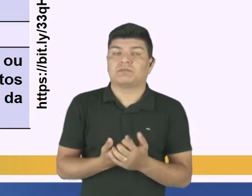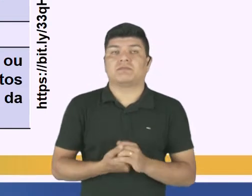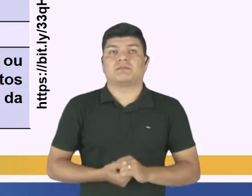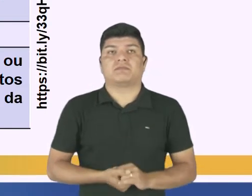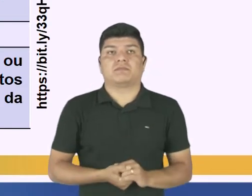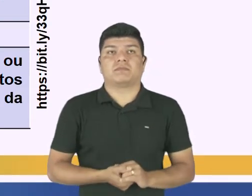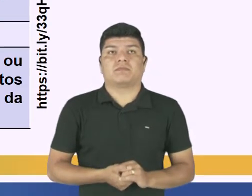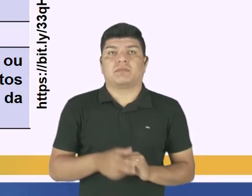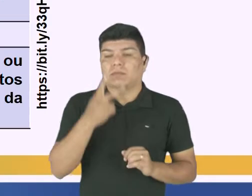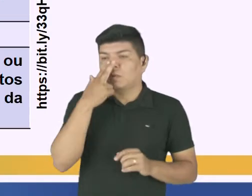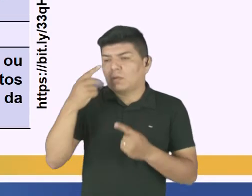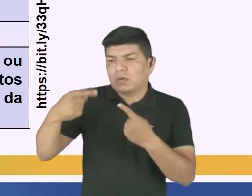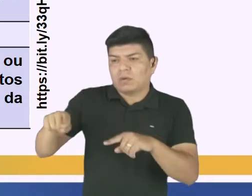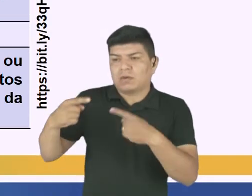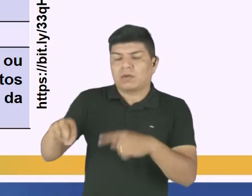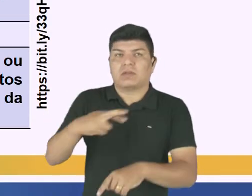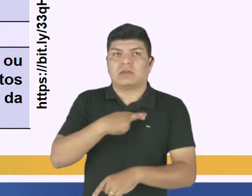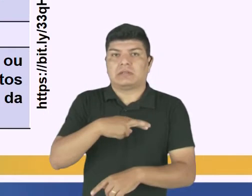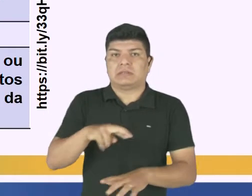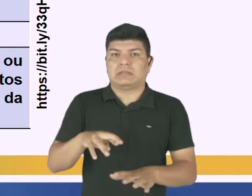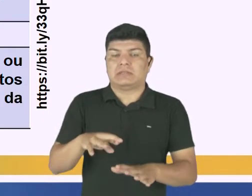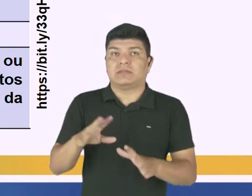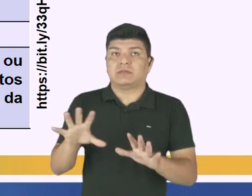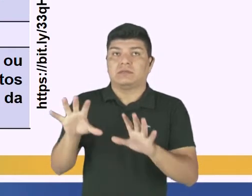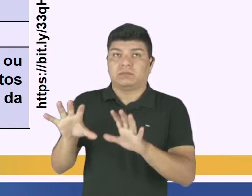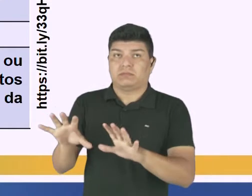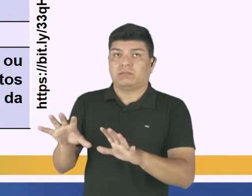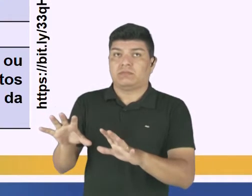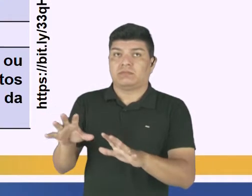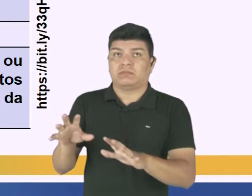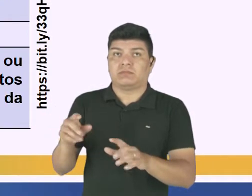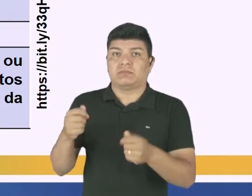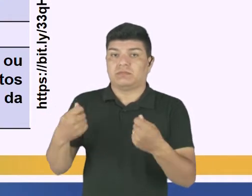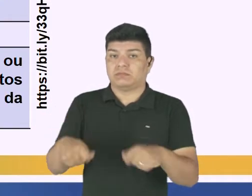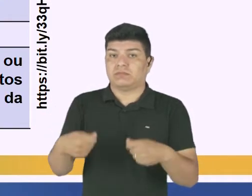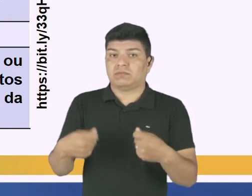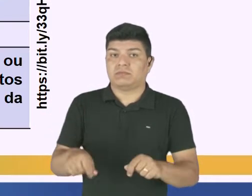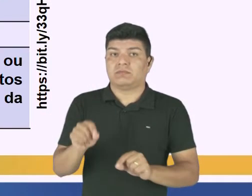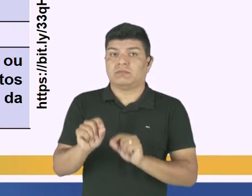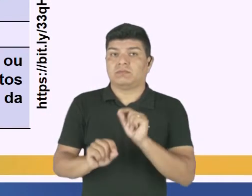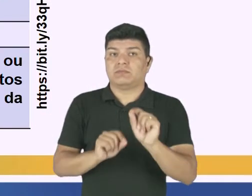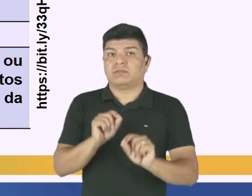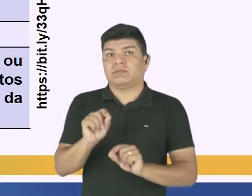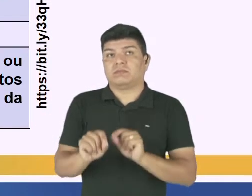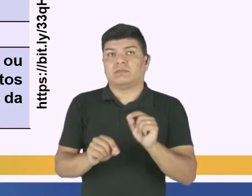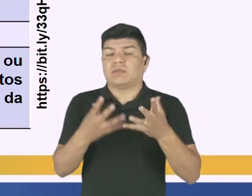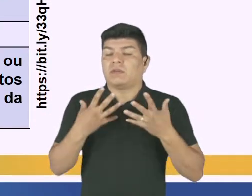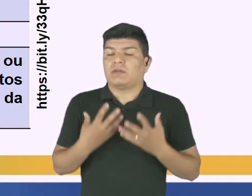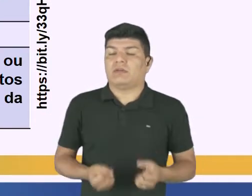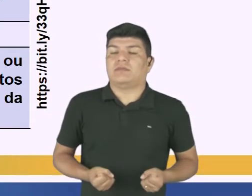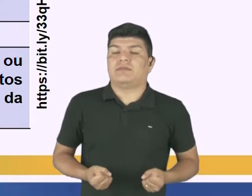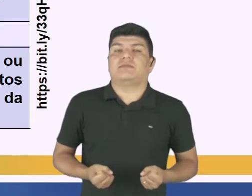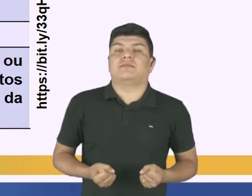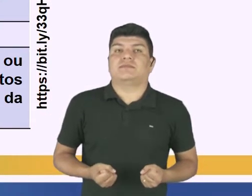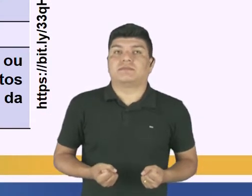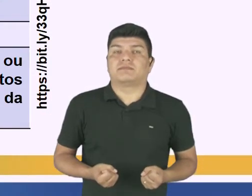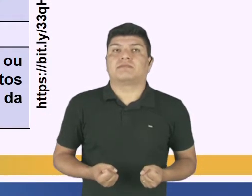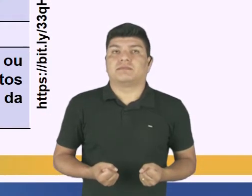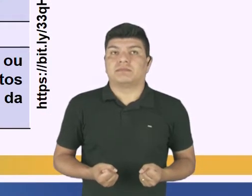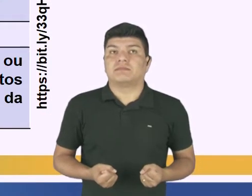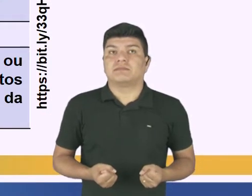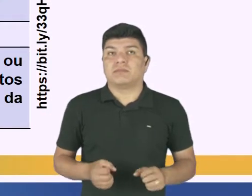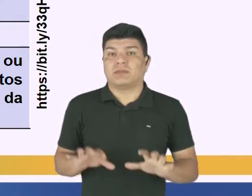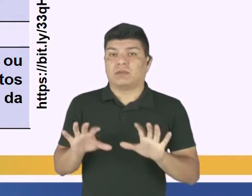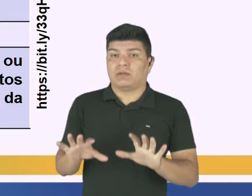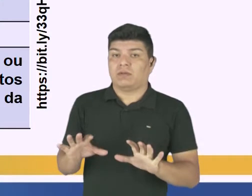Anulação de ataques entre religião. Então é um dos fatores que nós temos que aceitar. A